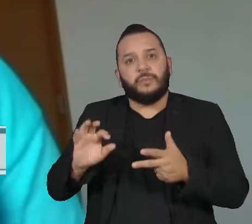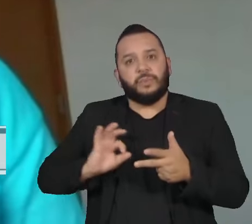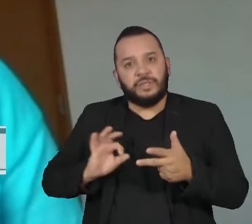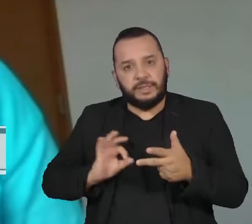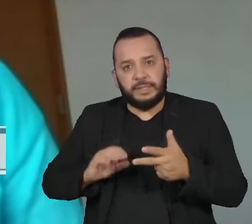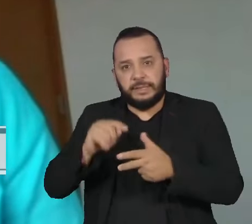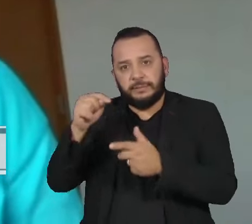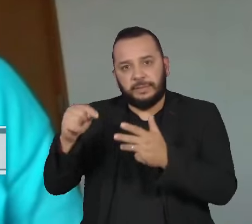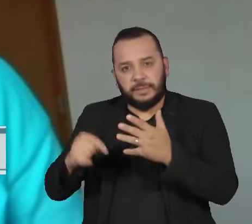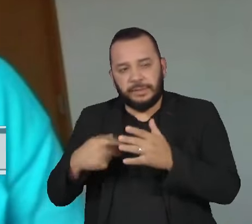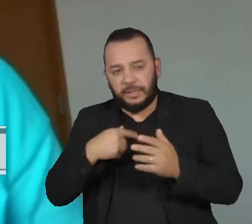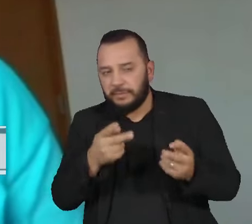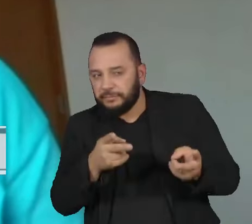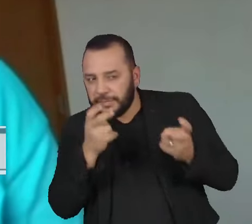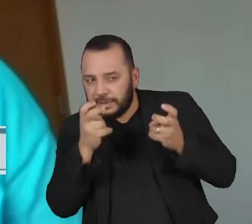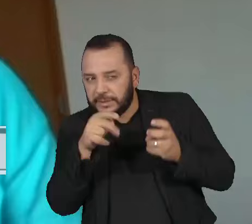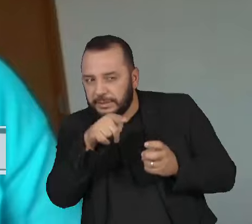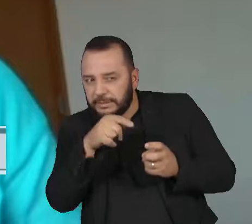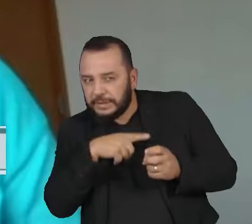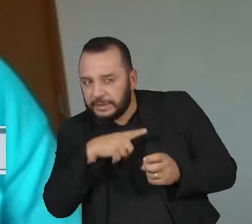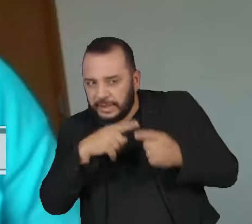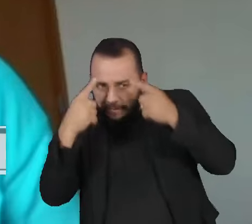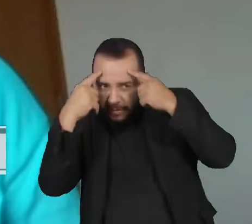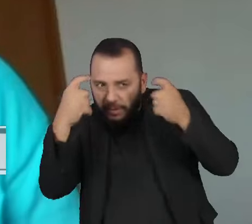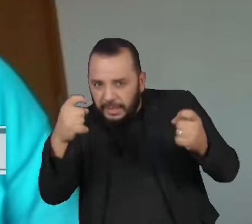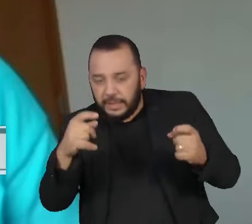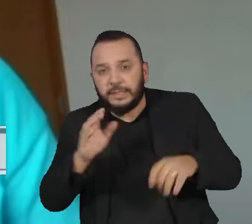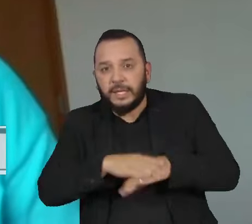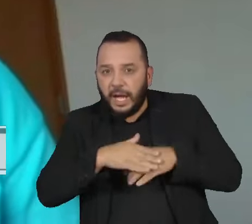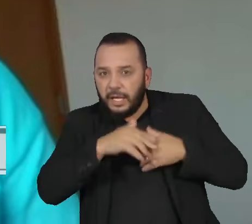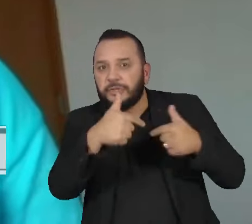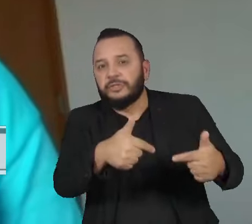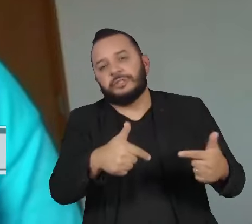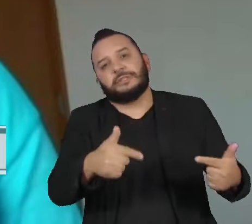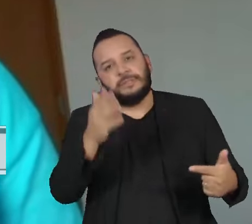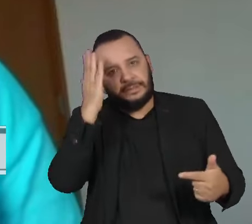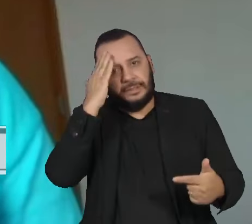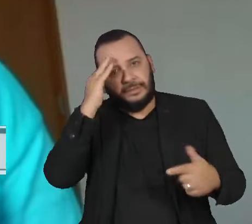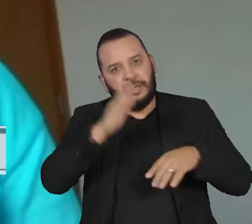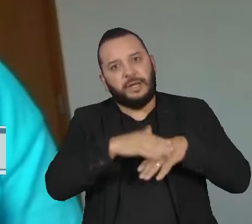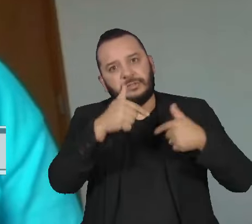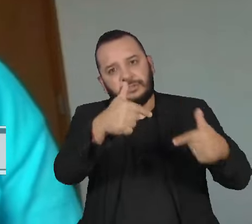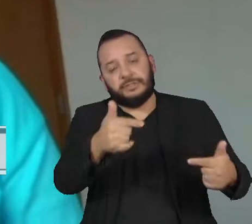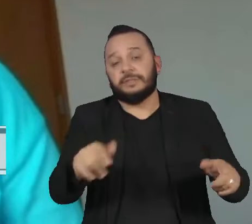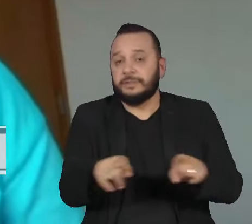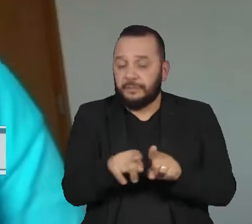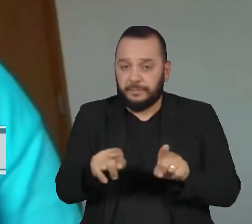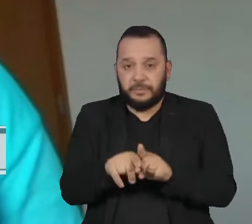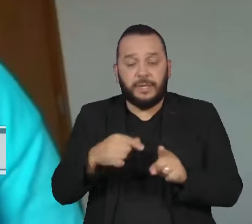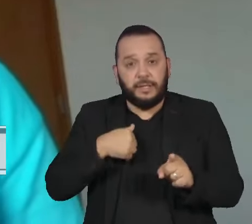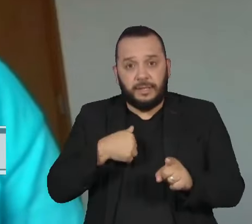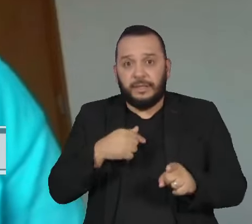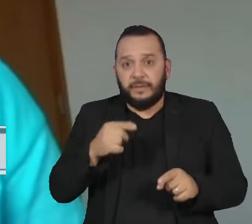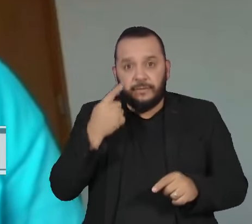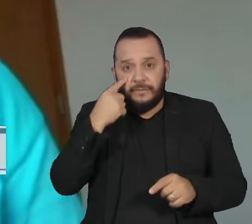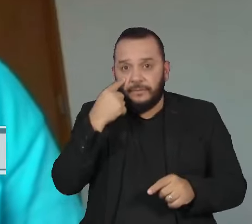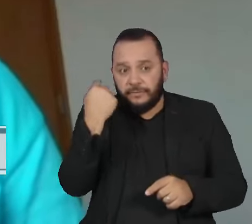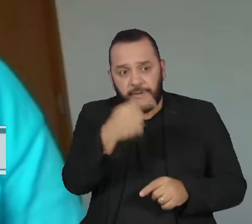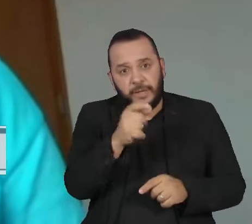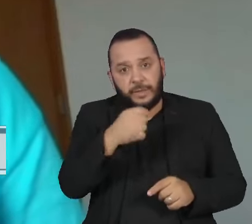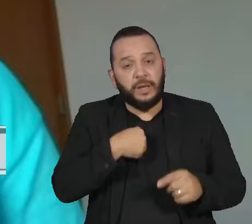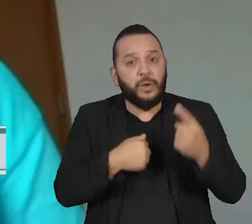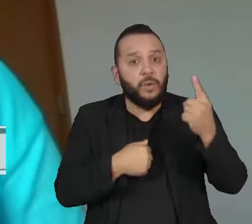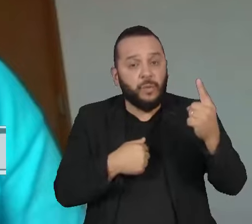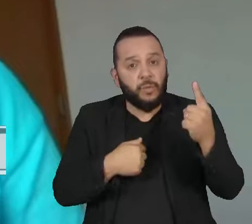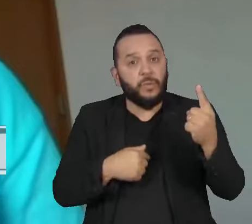alguma coisa está acontecendo, de que uma violência está acontecendo e saibam agir. E para que não reproduzam práticas violentas. Uma morte violenta é